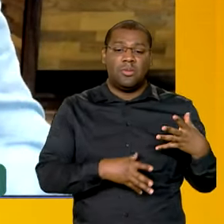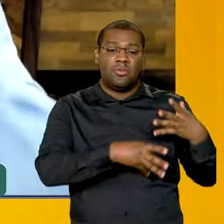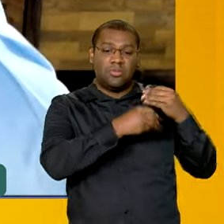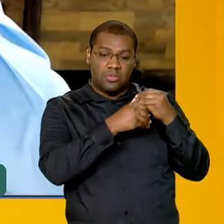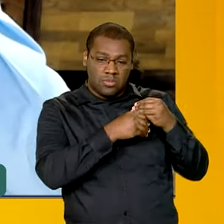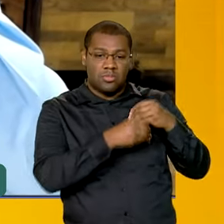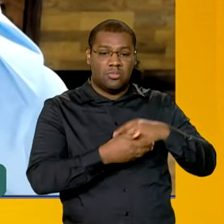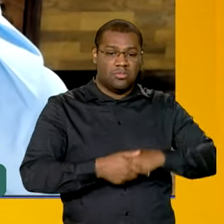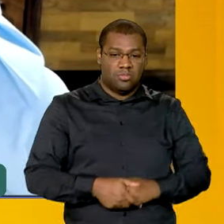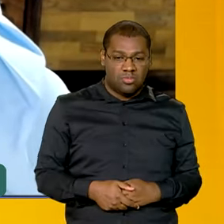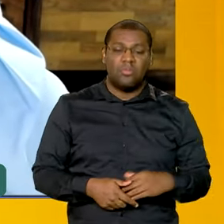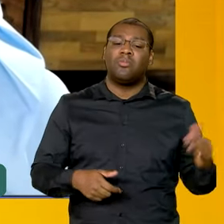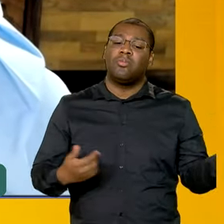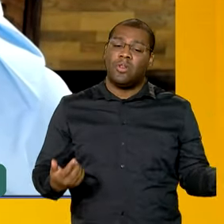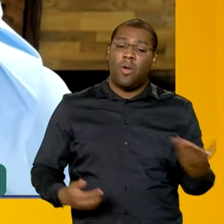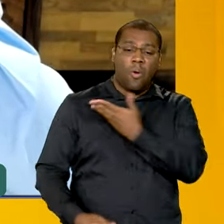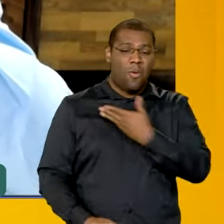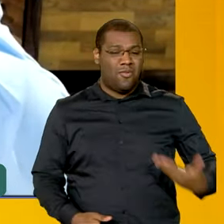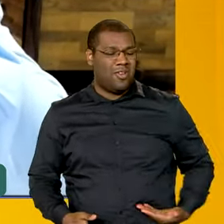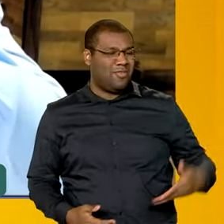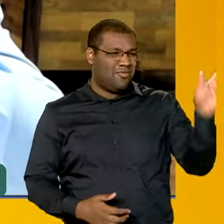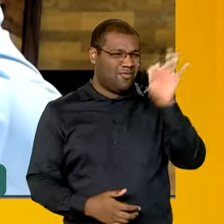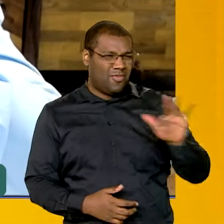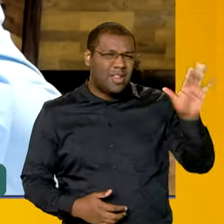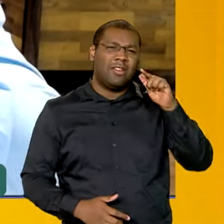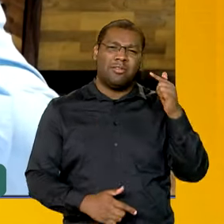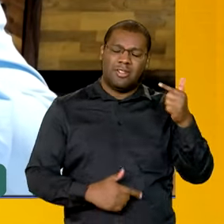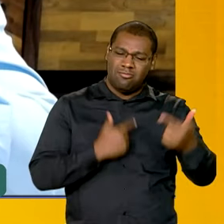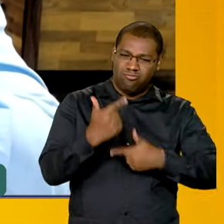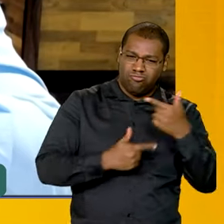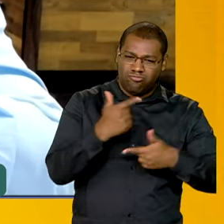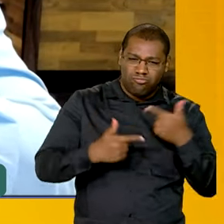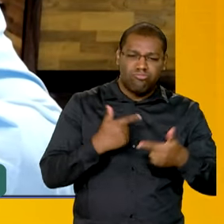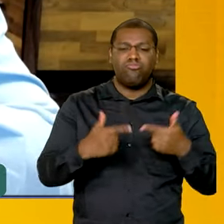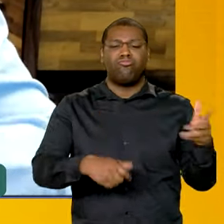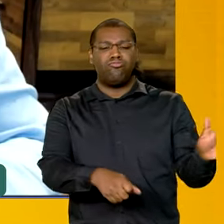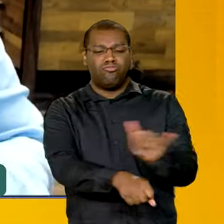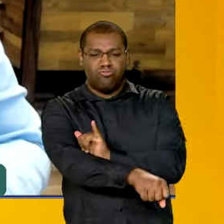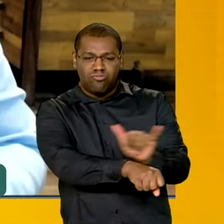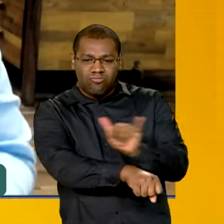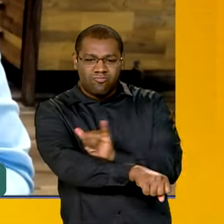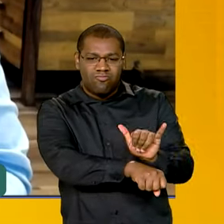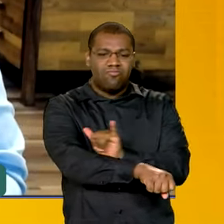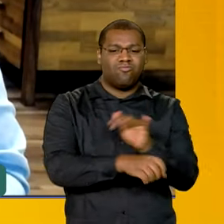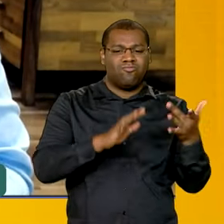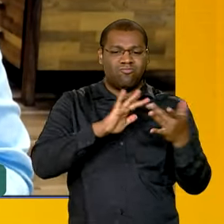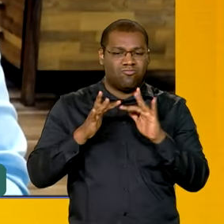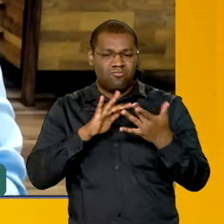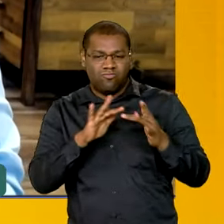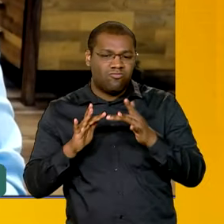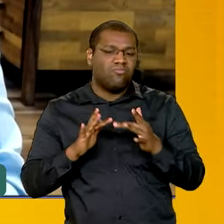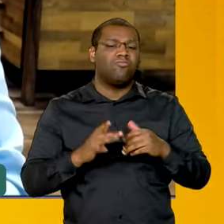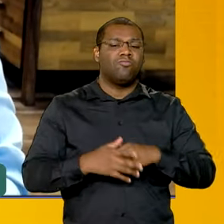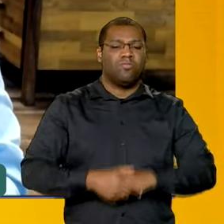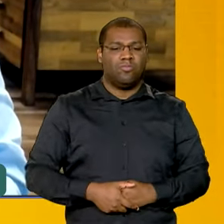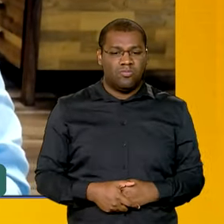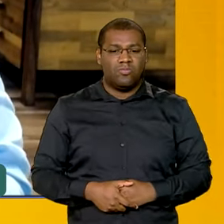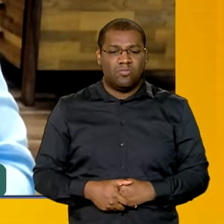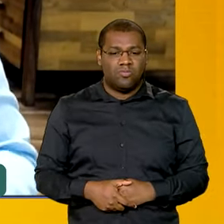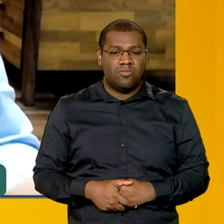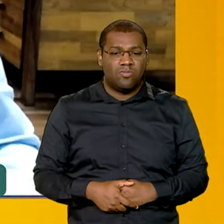ao nosso alcance foram encaminhadas. Nós estamos discutindo, nesse momento, uma escuta importante